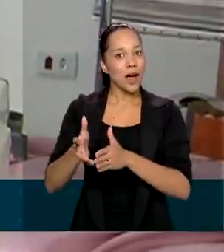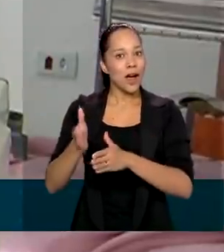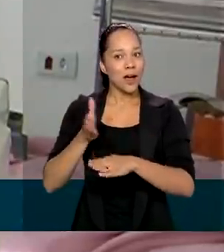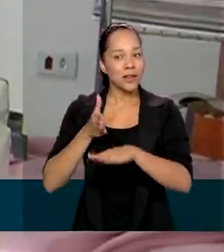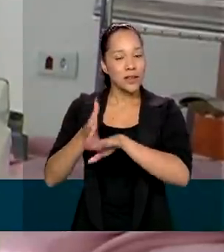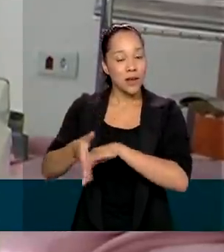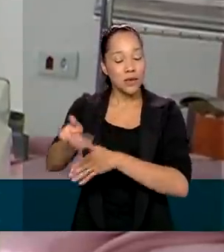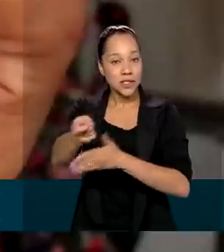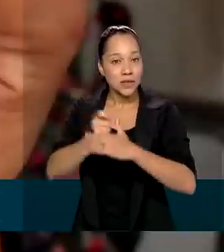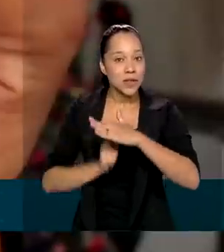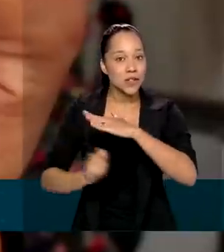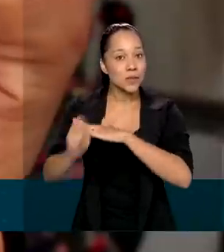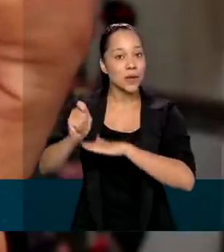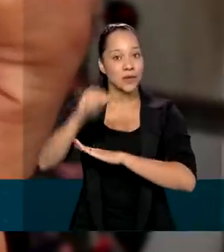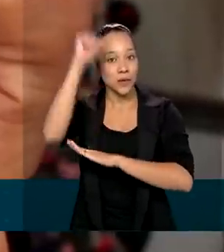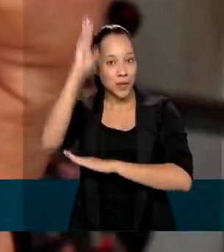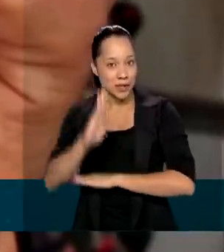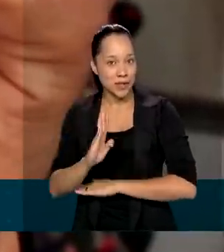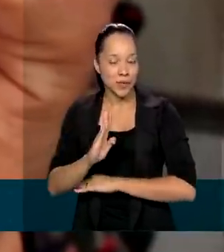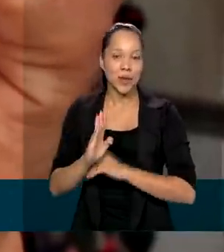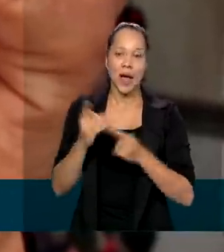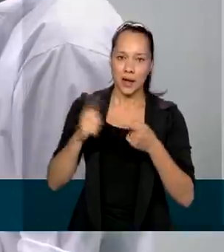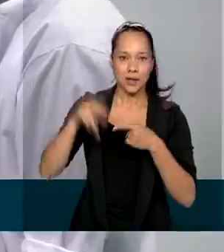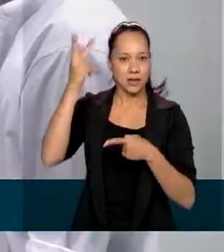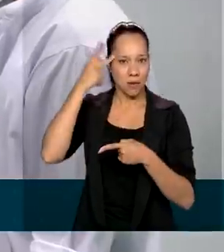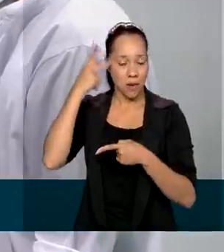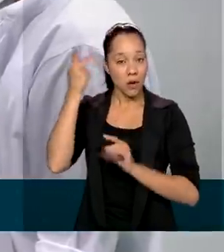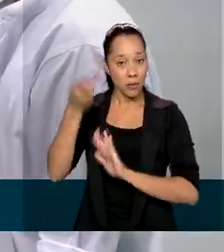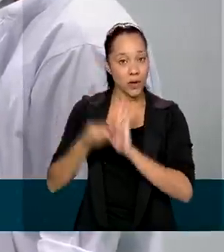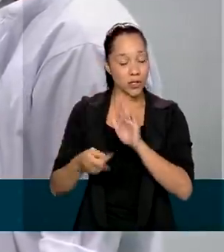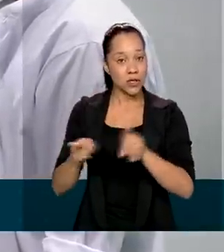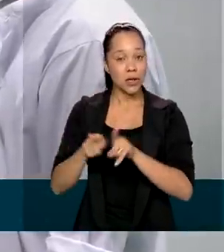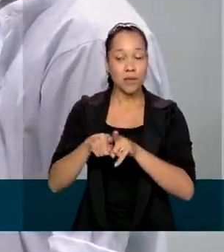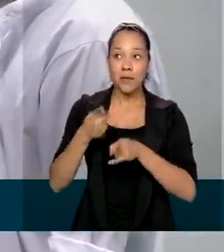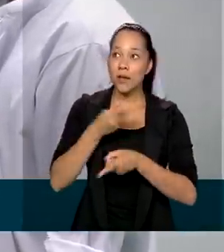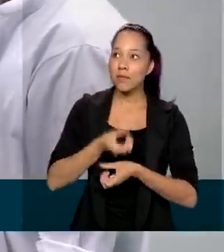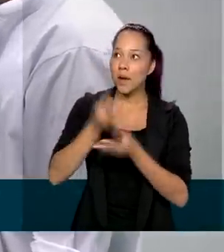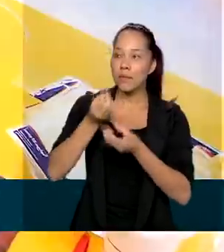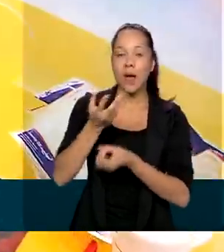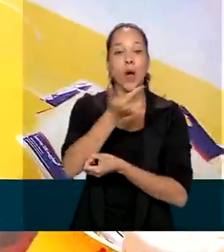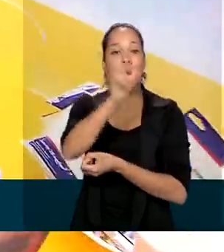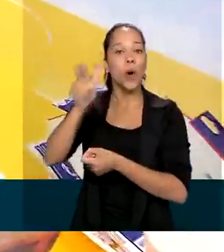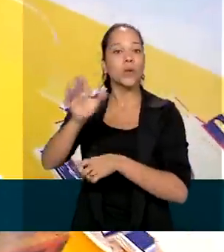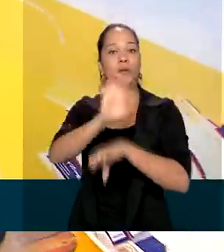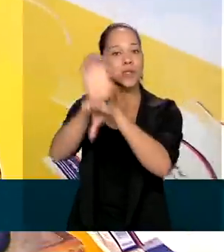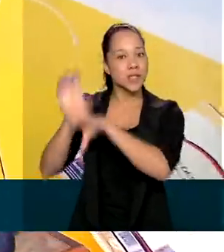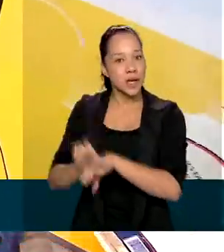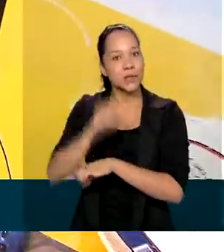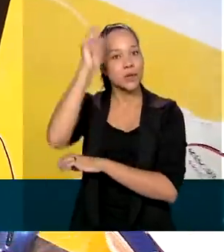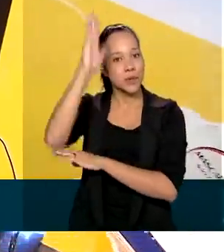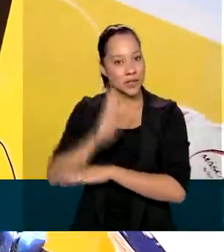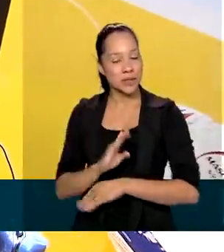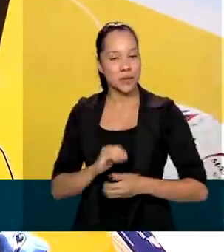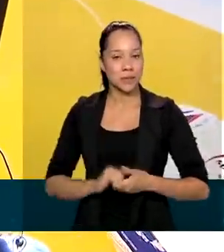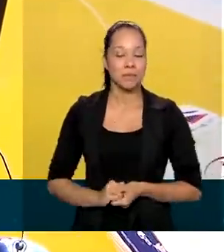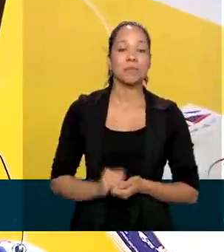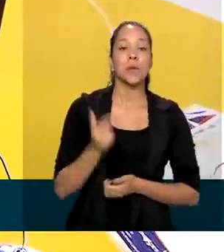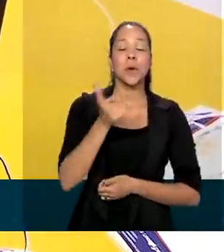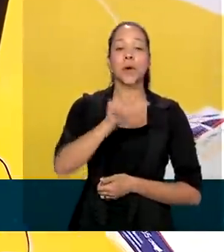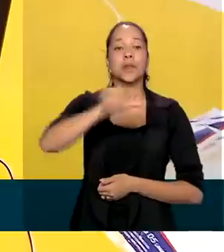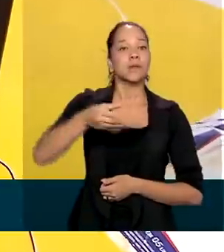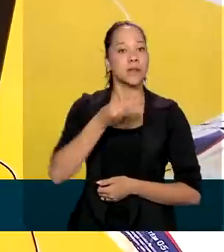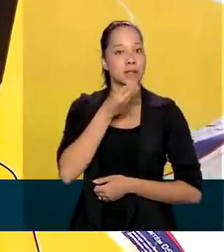investimentos no país. Além de São Paulo, o projeto será levado para outras capitais brasileiras. Outra